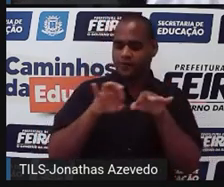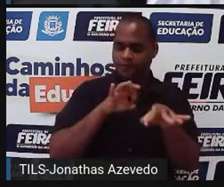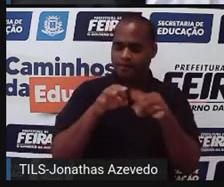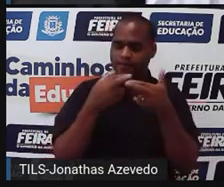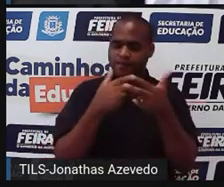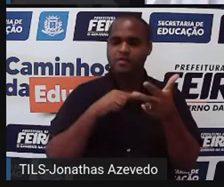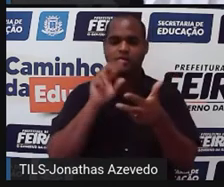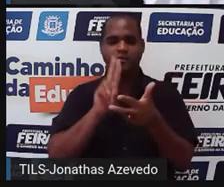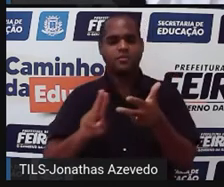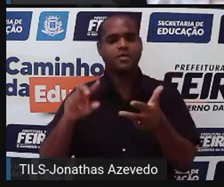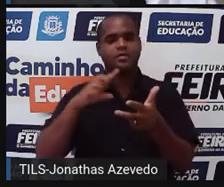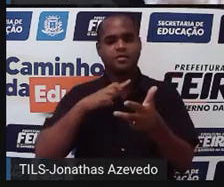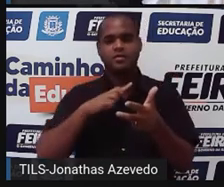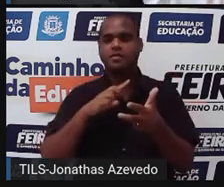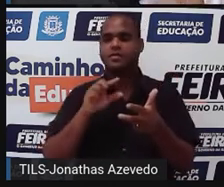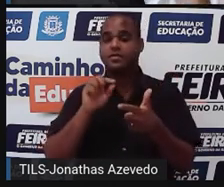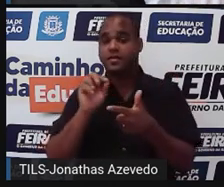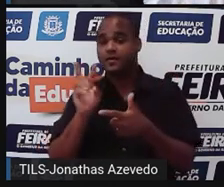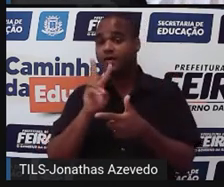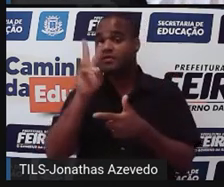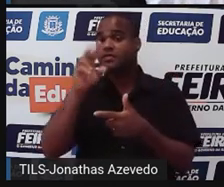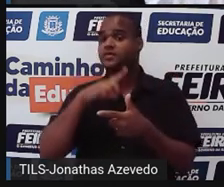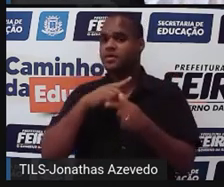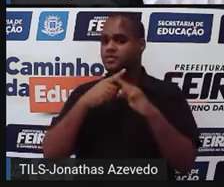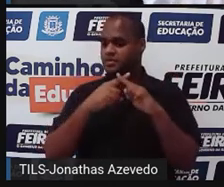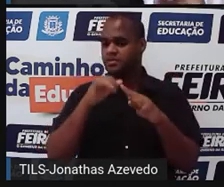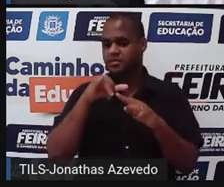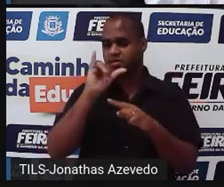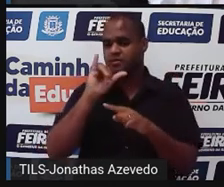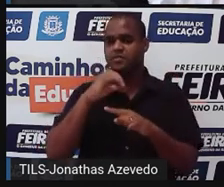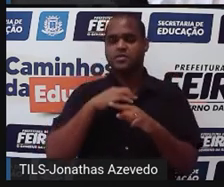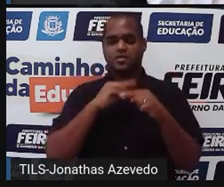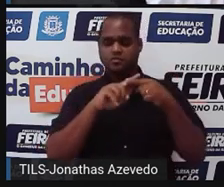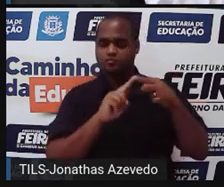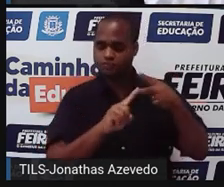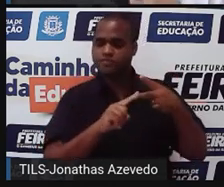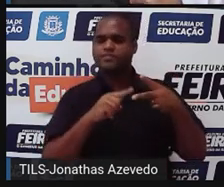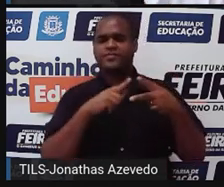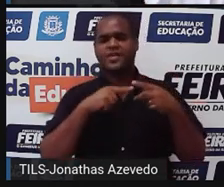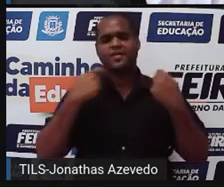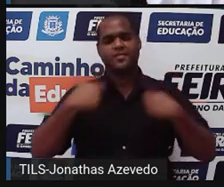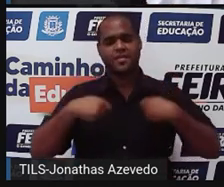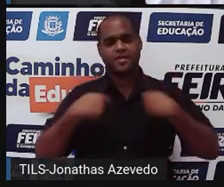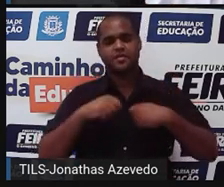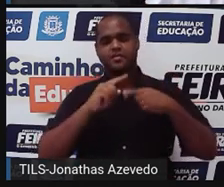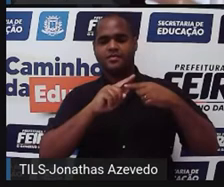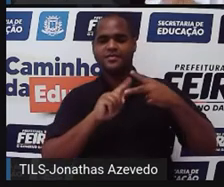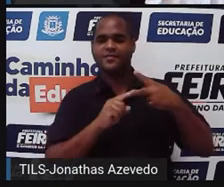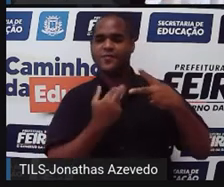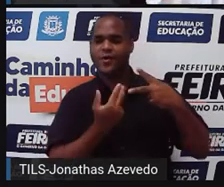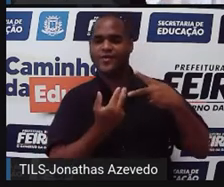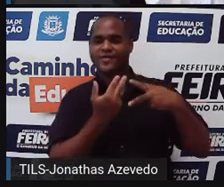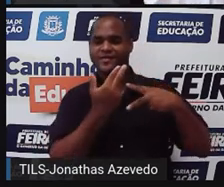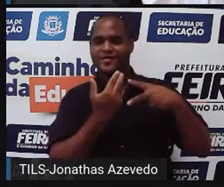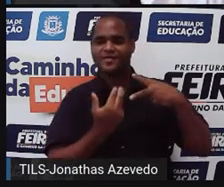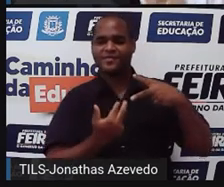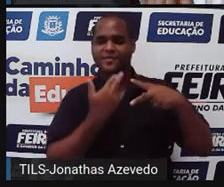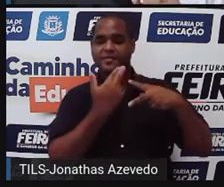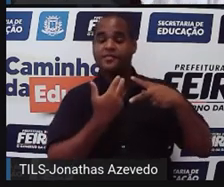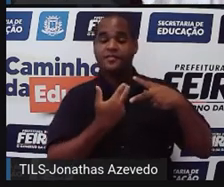equações? Que os valores de x e y nas duas equações precisam ser os mesmos. Como assim, professor?